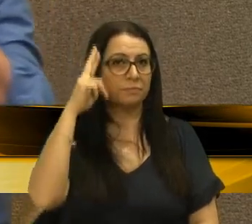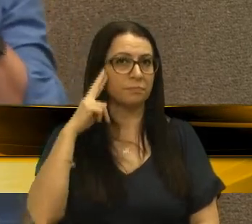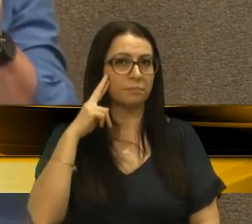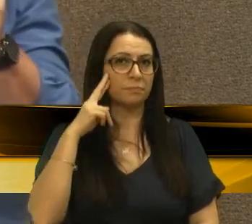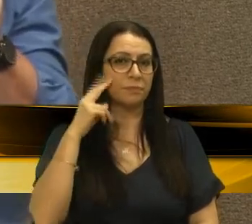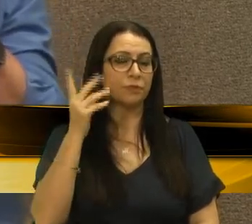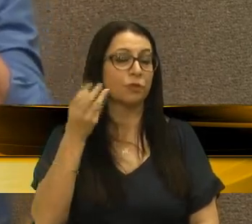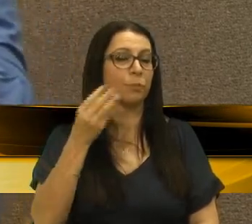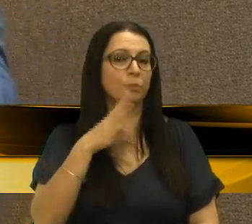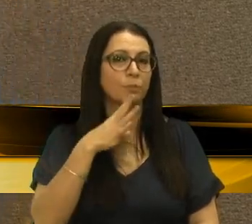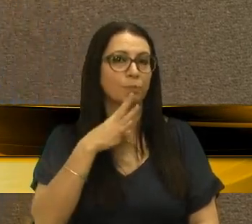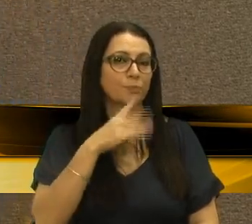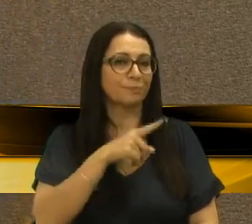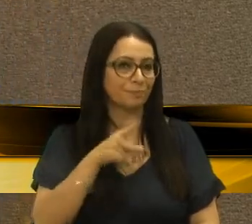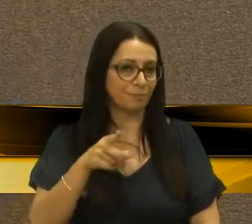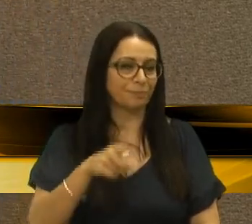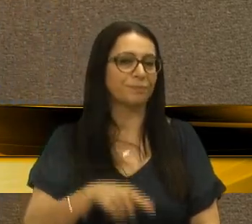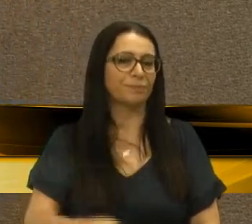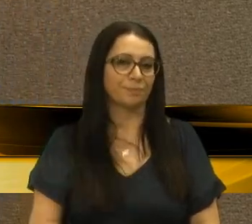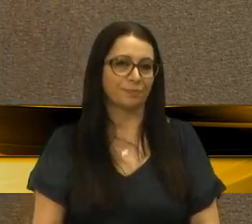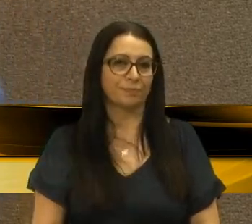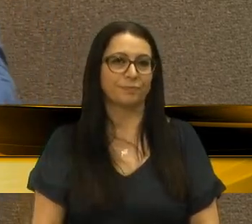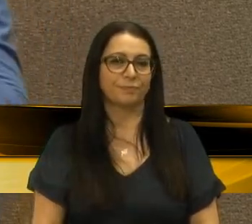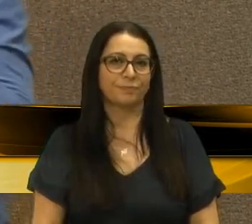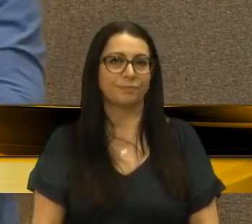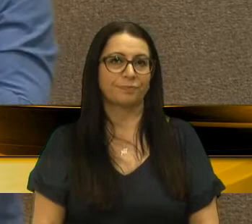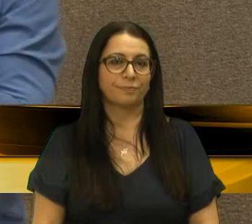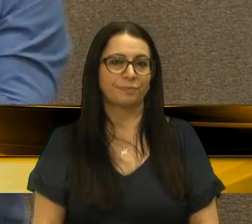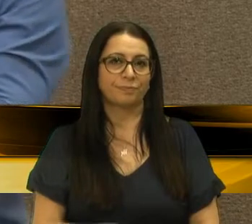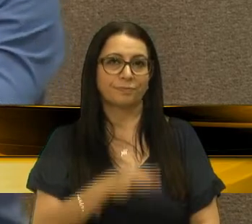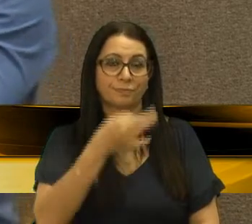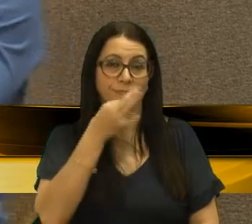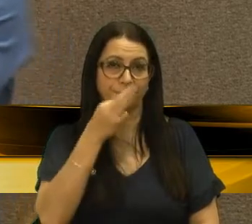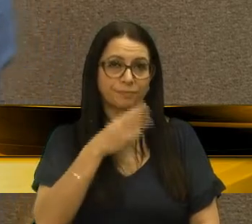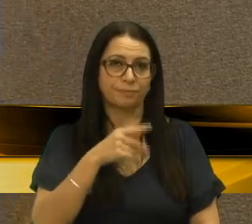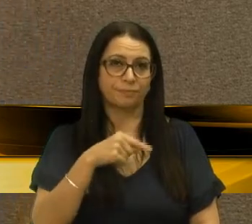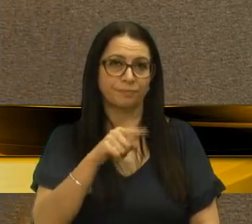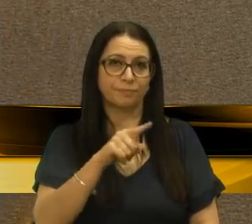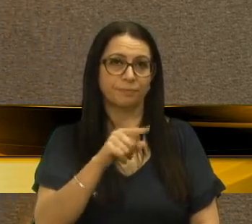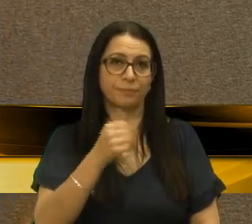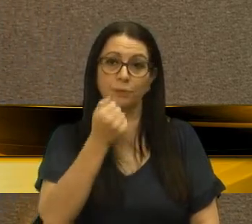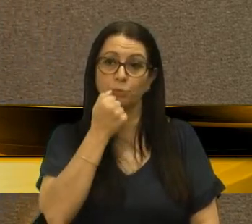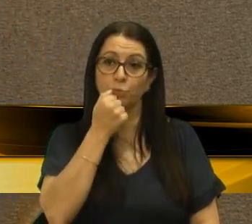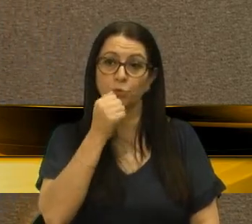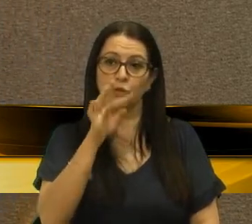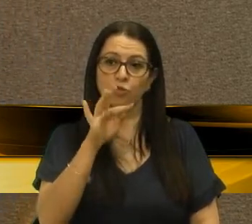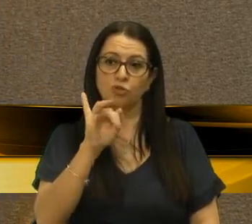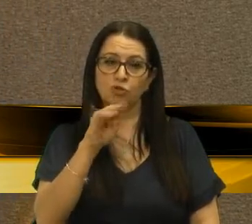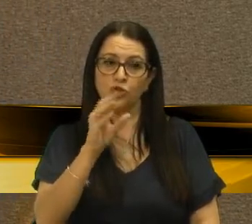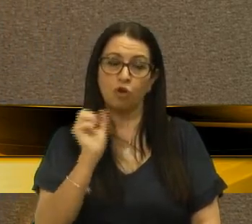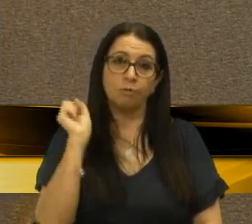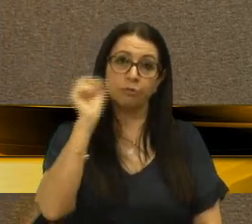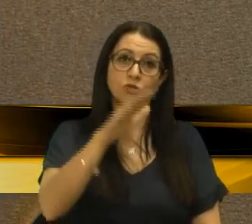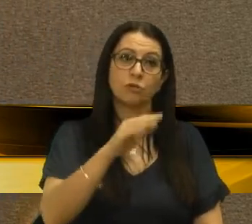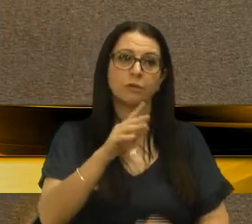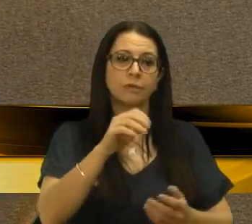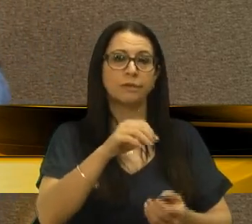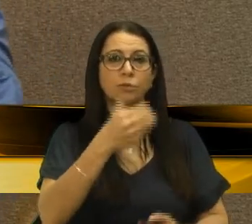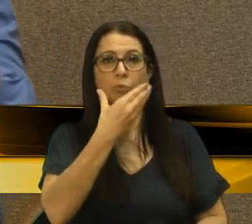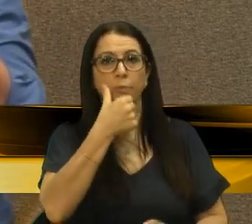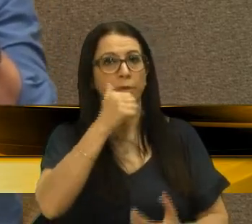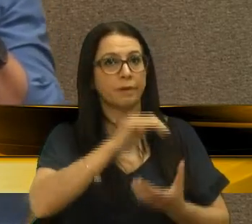conhecido. Muito conhecido em Caxias, por arremessar tijolo em casal de idoso.